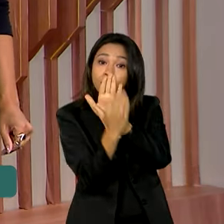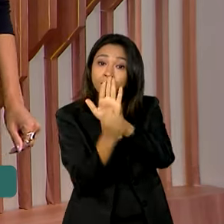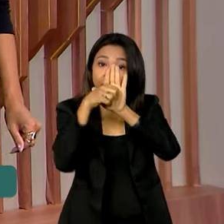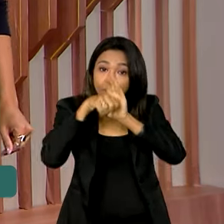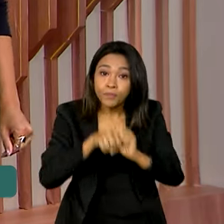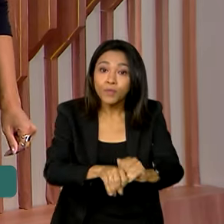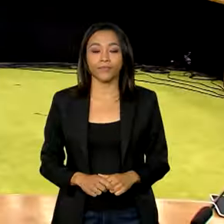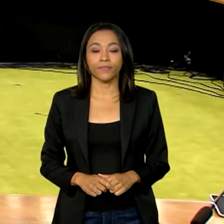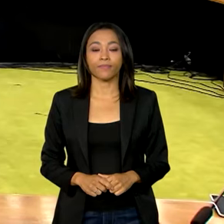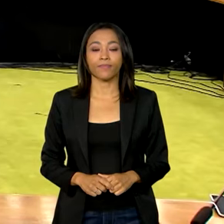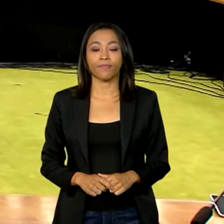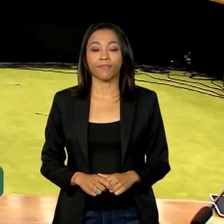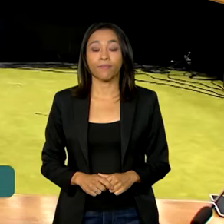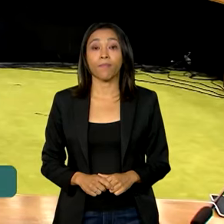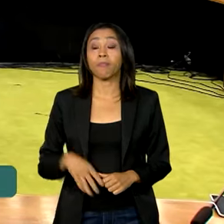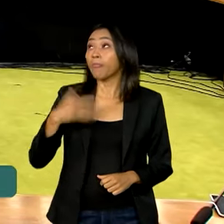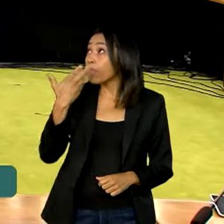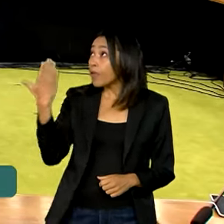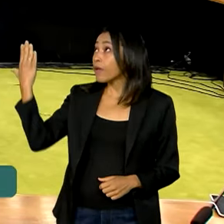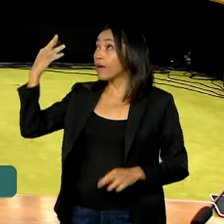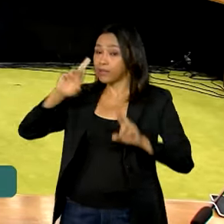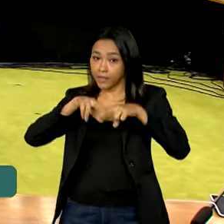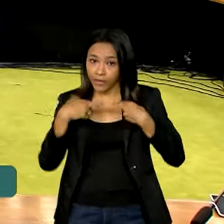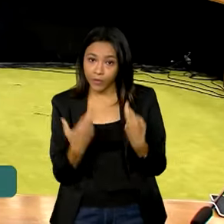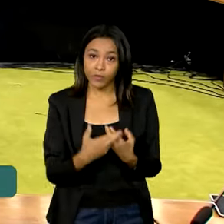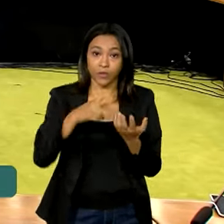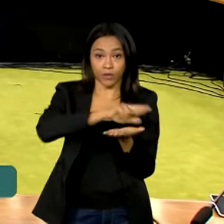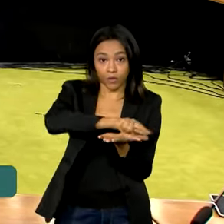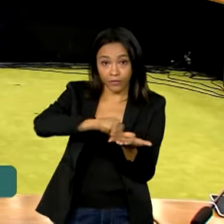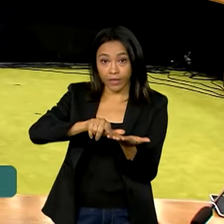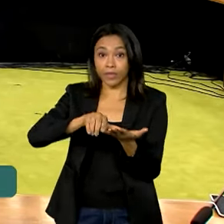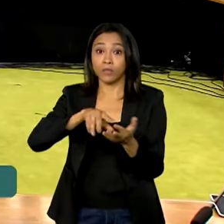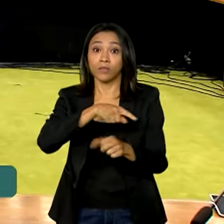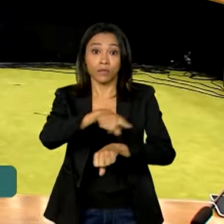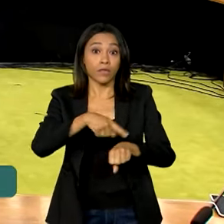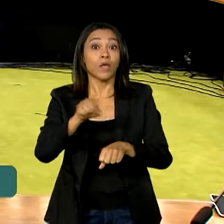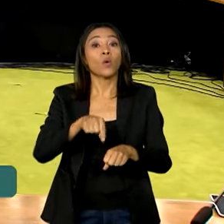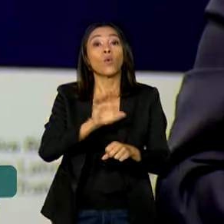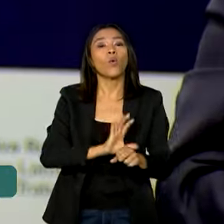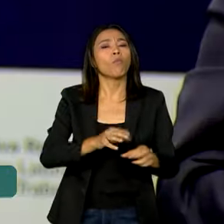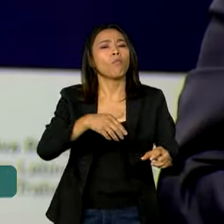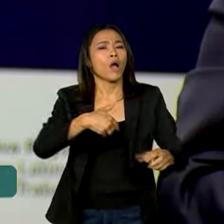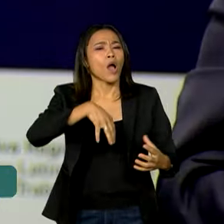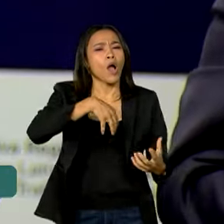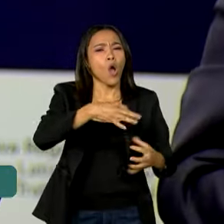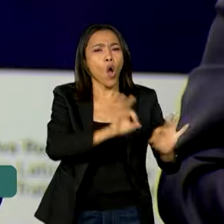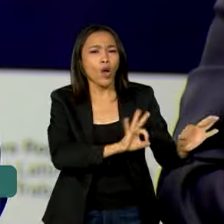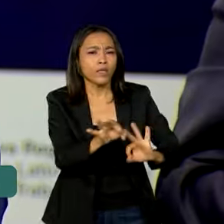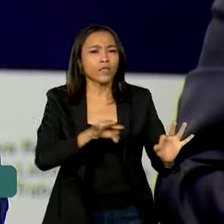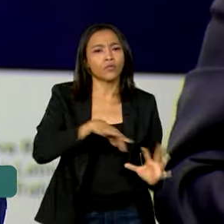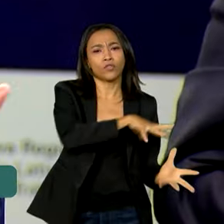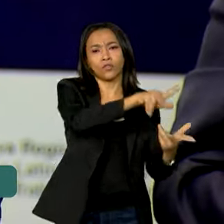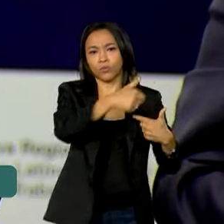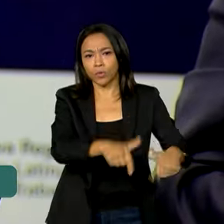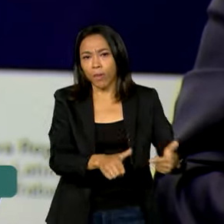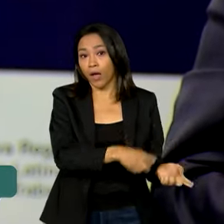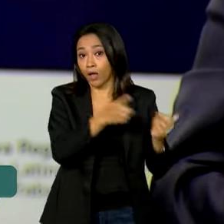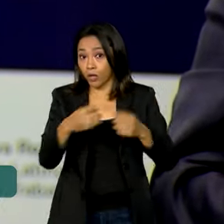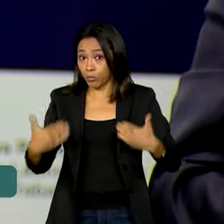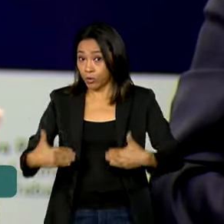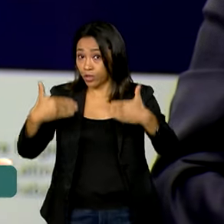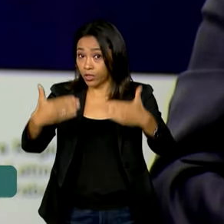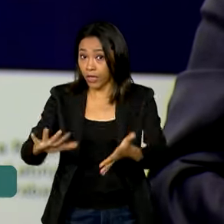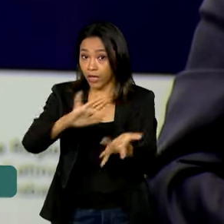internacionais. A reunião trilateral entre a Organização Internacional do Trabalho, o Ministério das Relações Exteriores